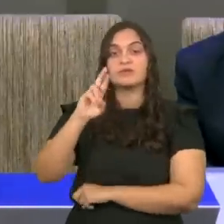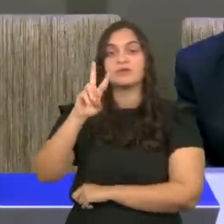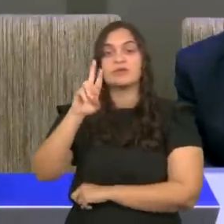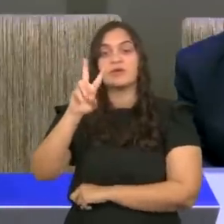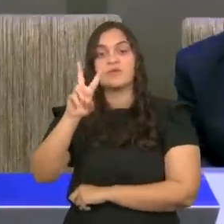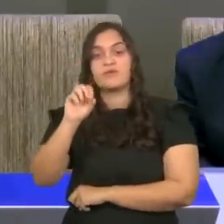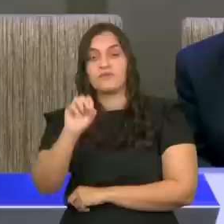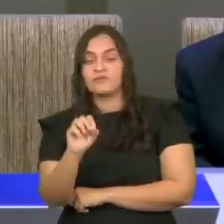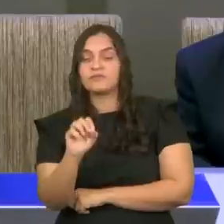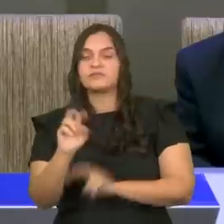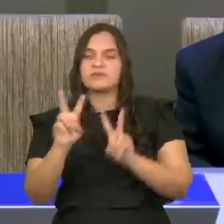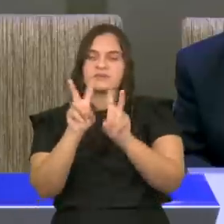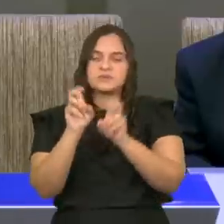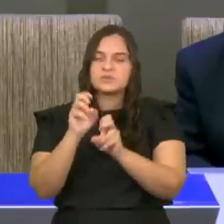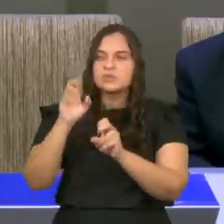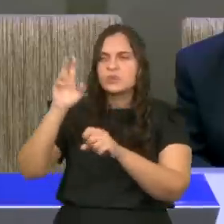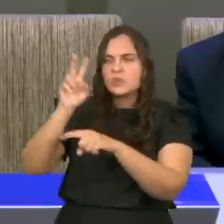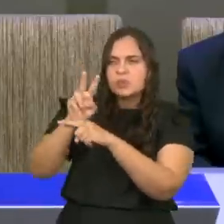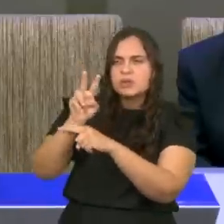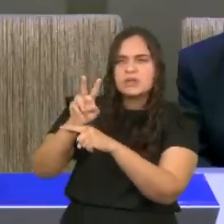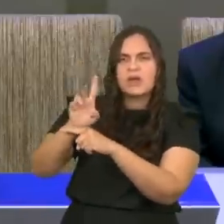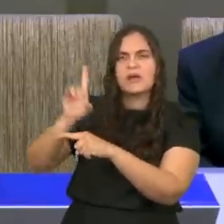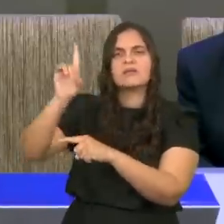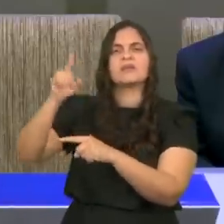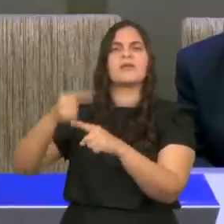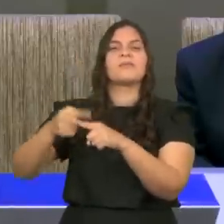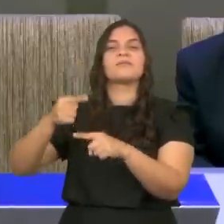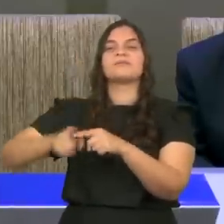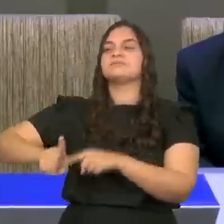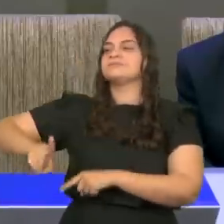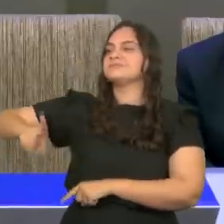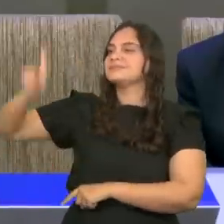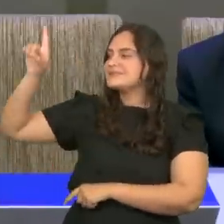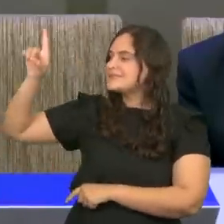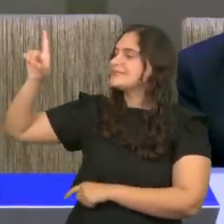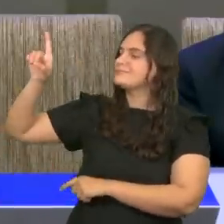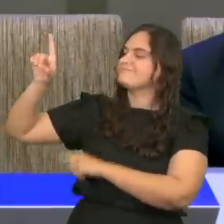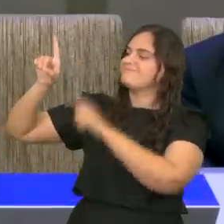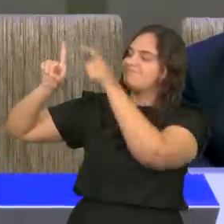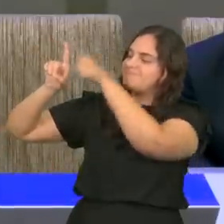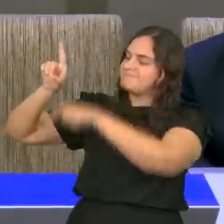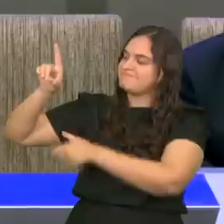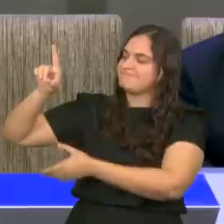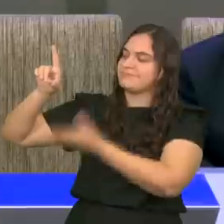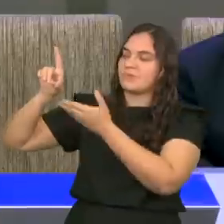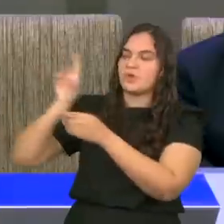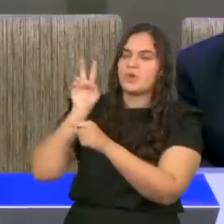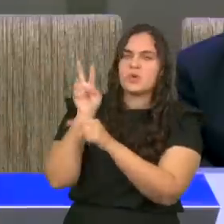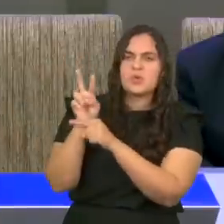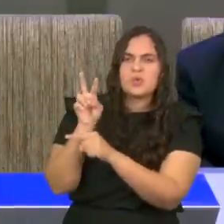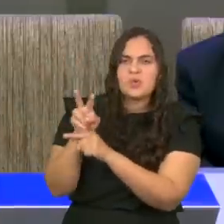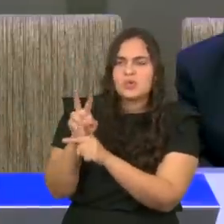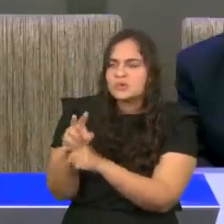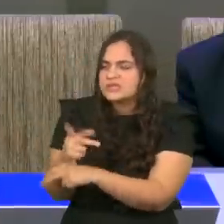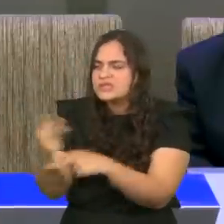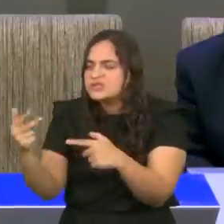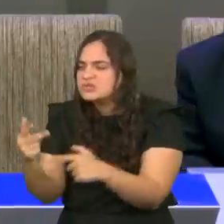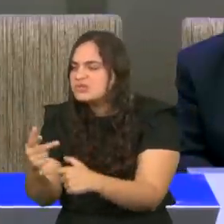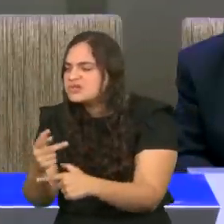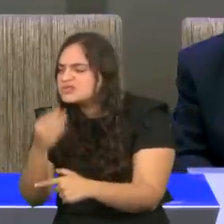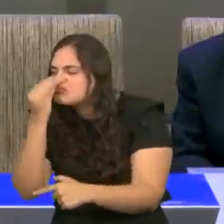de Deus, é porque Deus é um Deus que cuida das coisas desprezíveis.